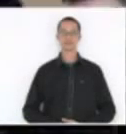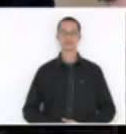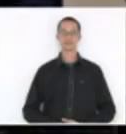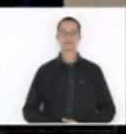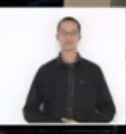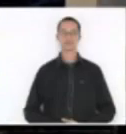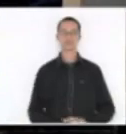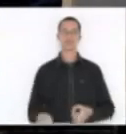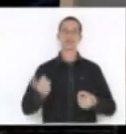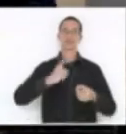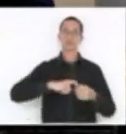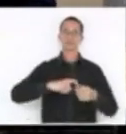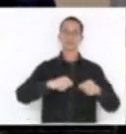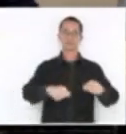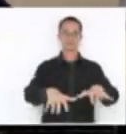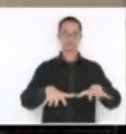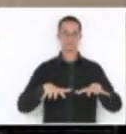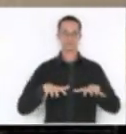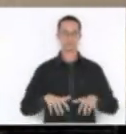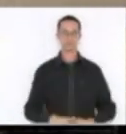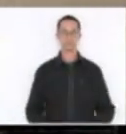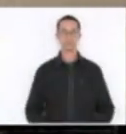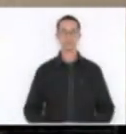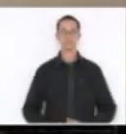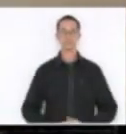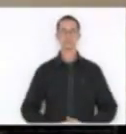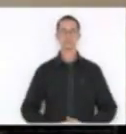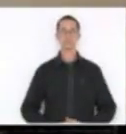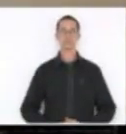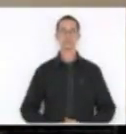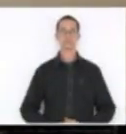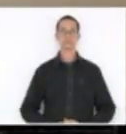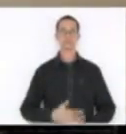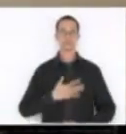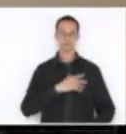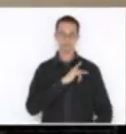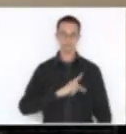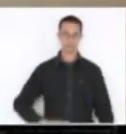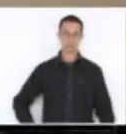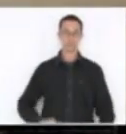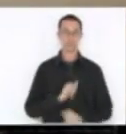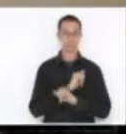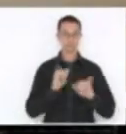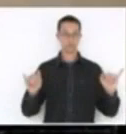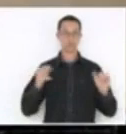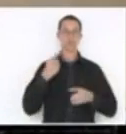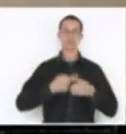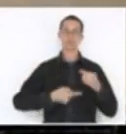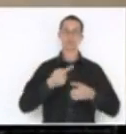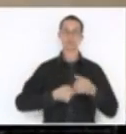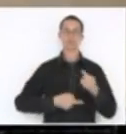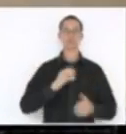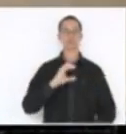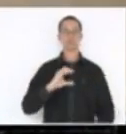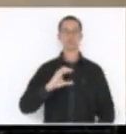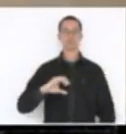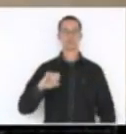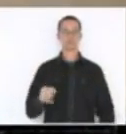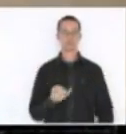Reaberta a sessão, a presidência comunica que a Comissão de Constituição e Justiça